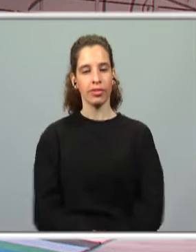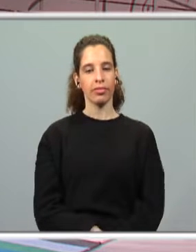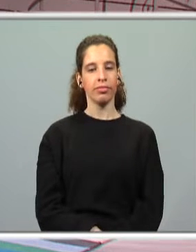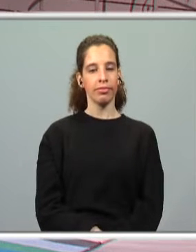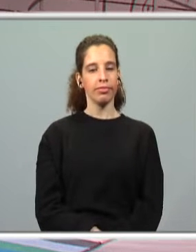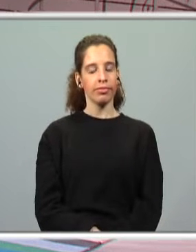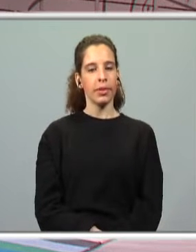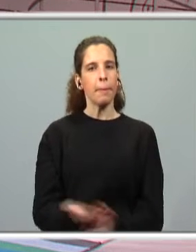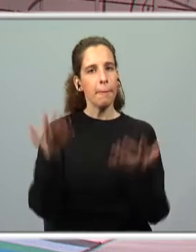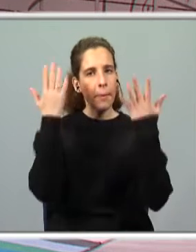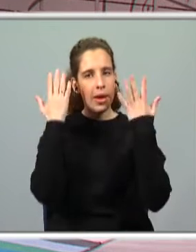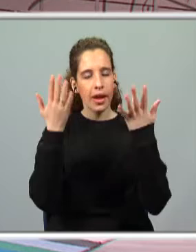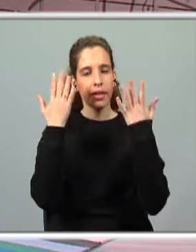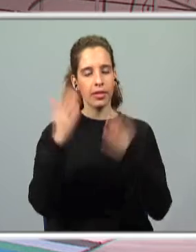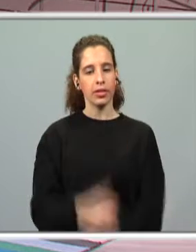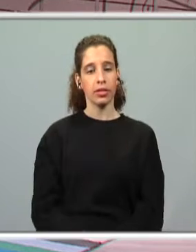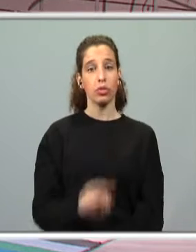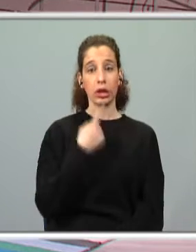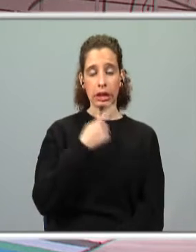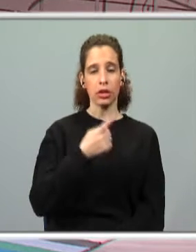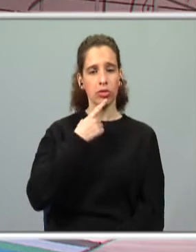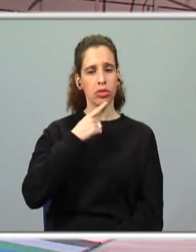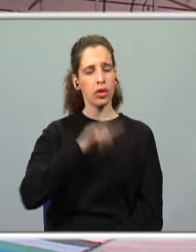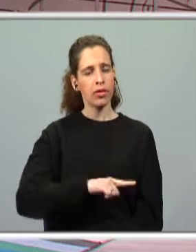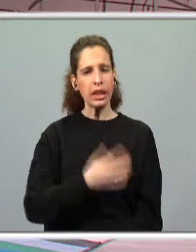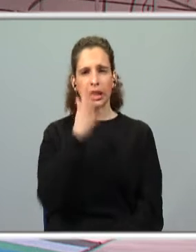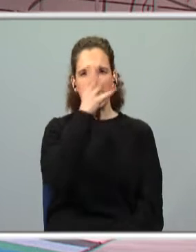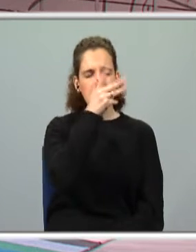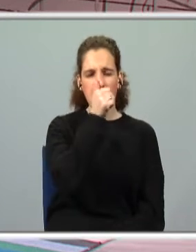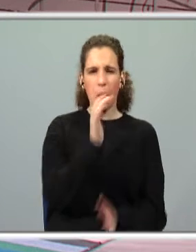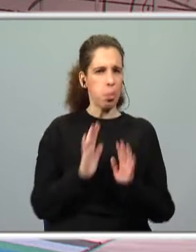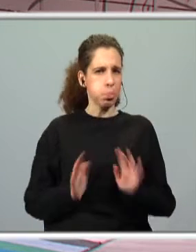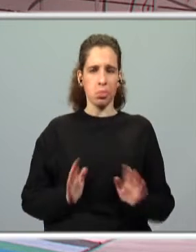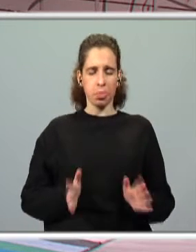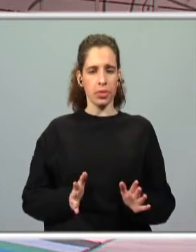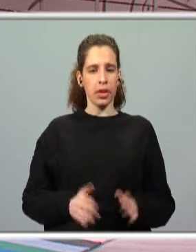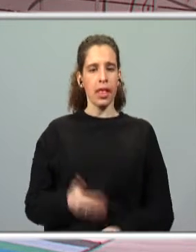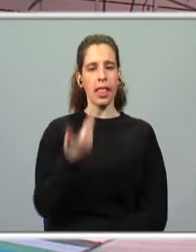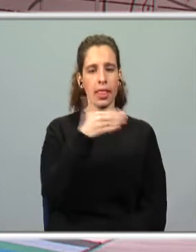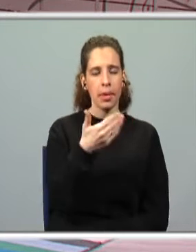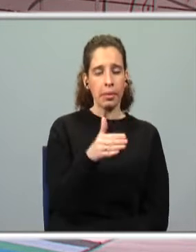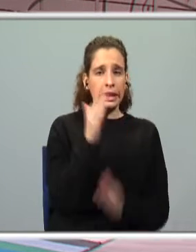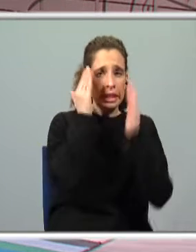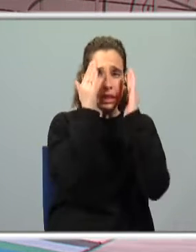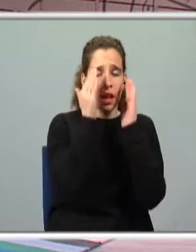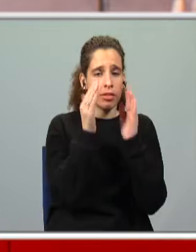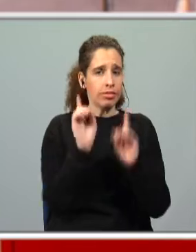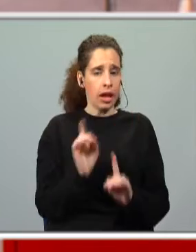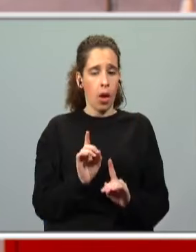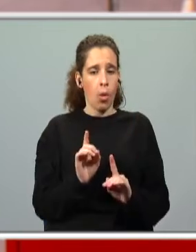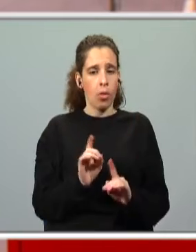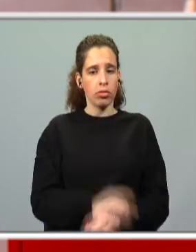Olhem, muitos parabéns. E volto a dizer-vos, nunca fiquem tristes. Nós, na primeira, não estávamos atentos, não era?